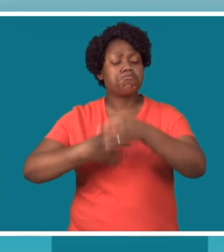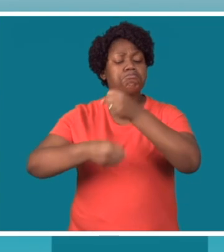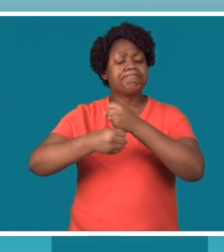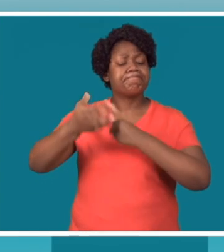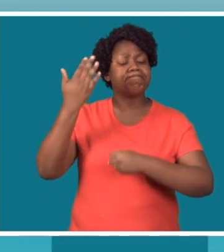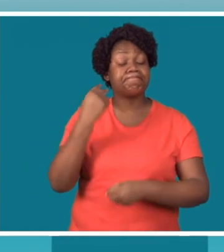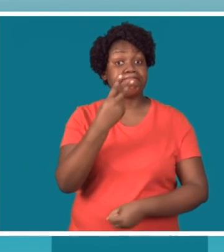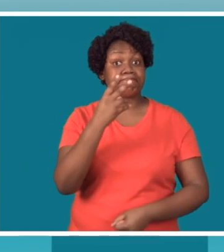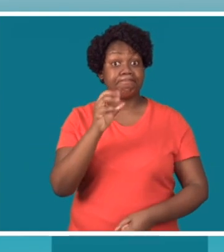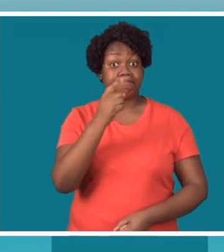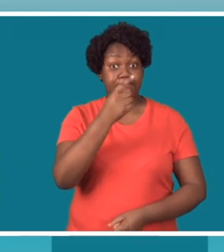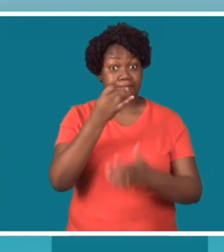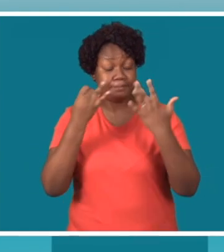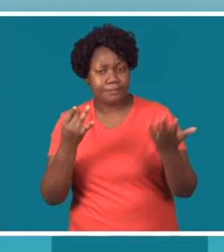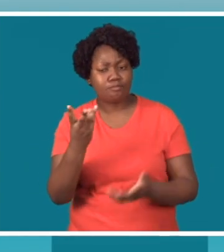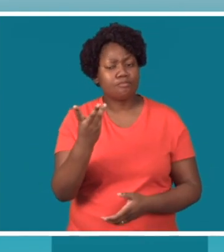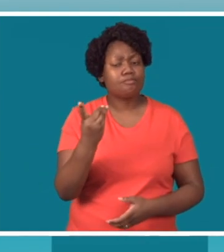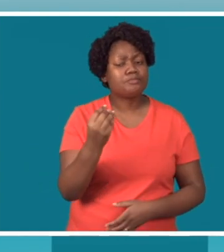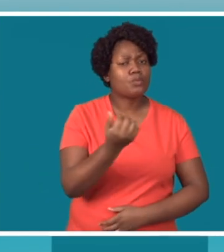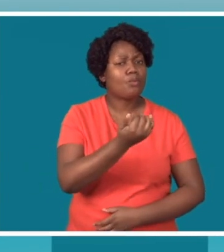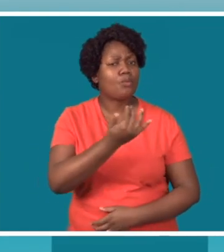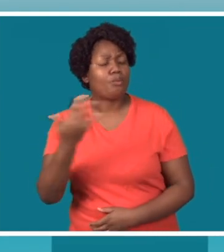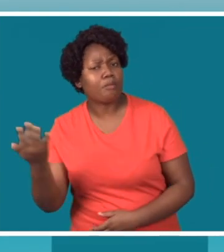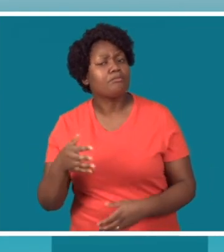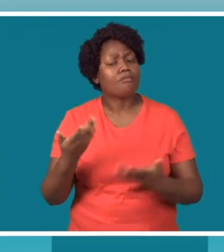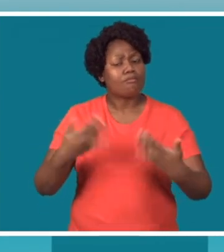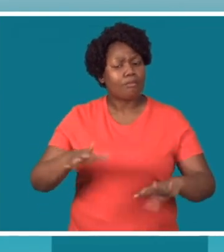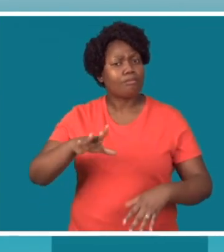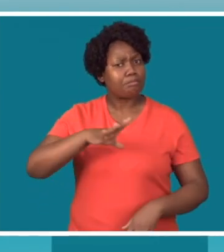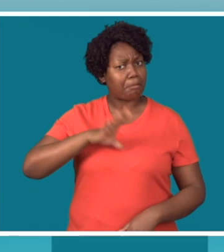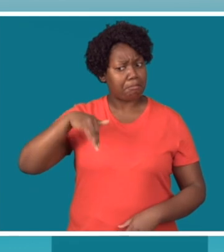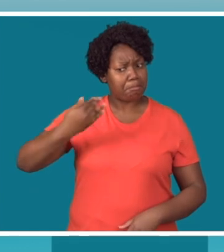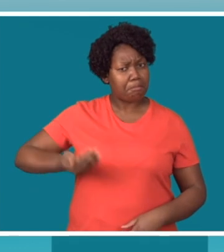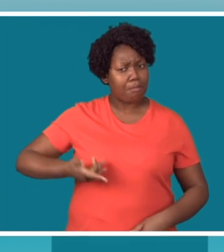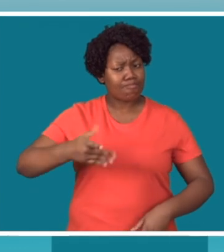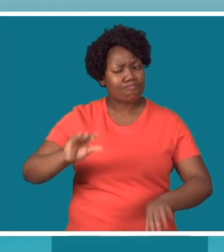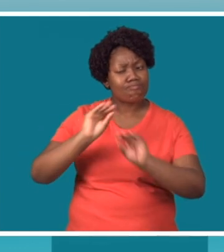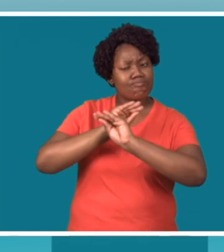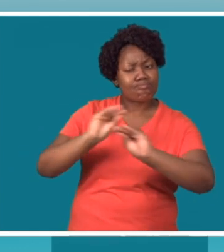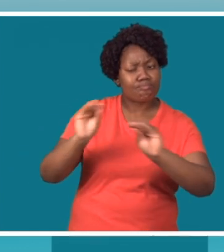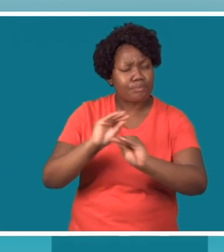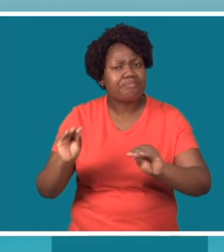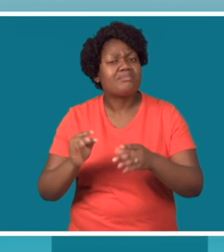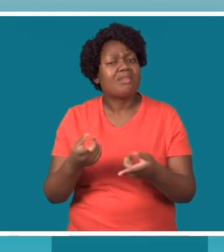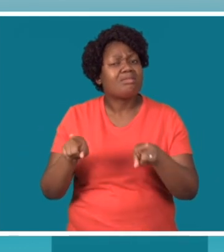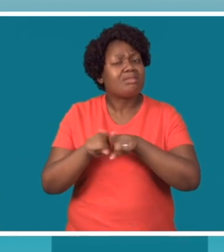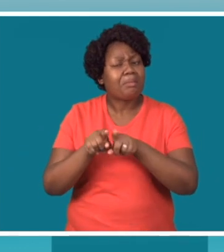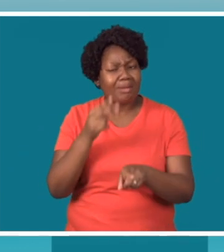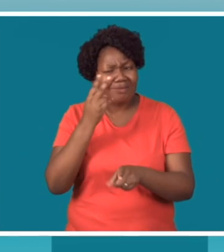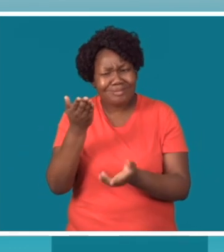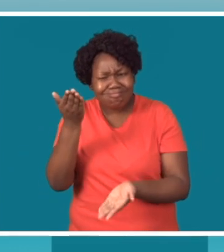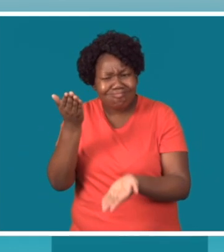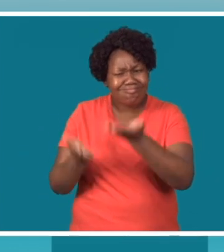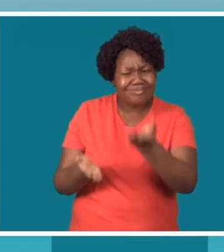Dados do Censo 2017 revelam que em Moçambique existem menos mulheres com o ensino secundário geral